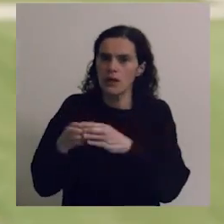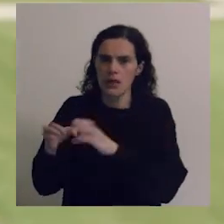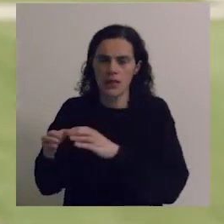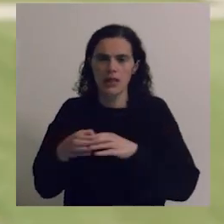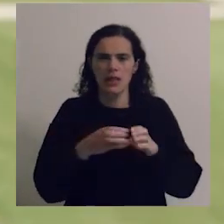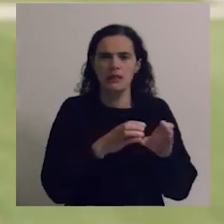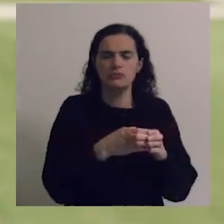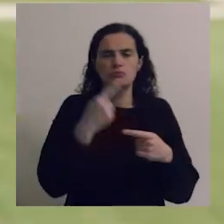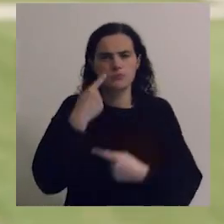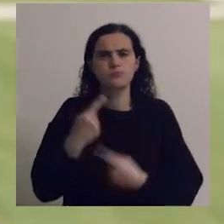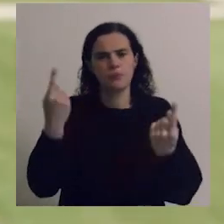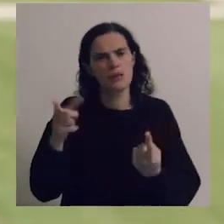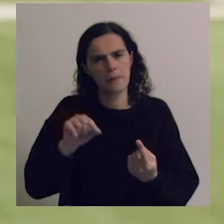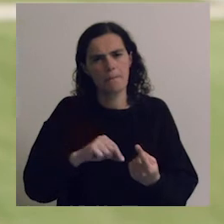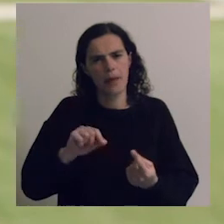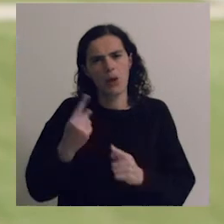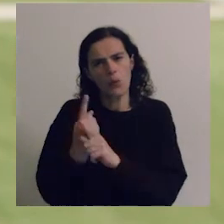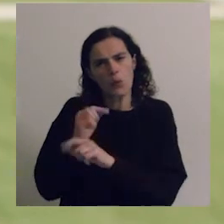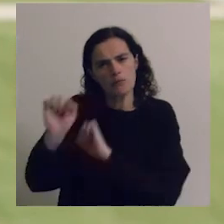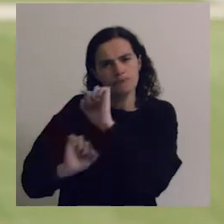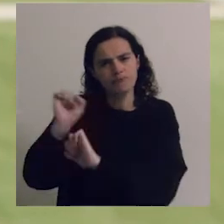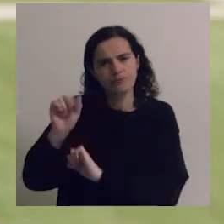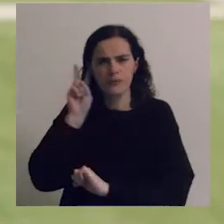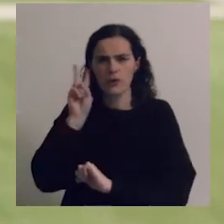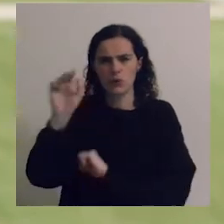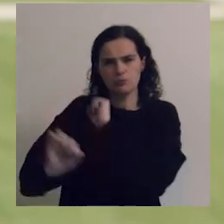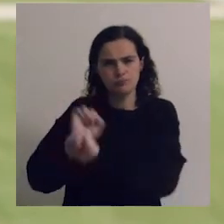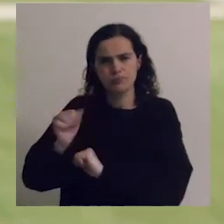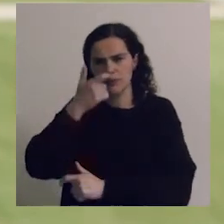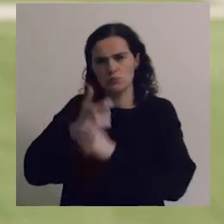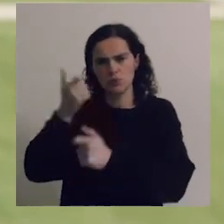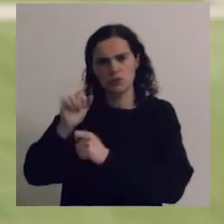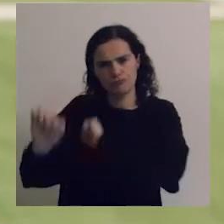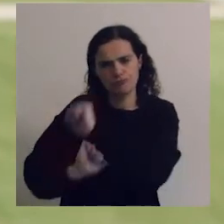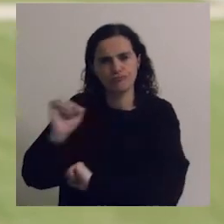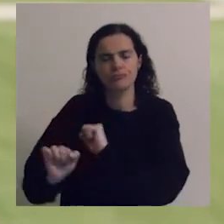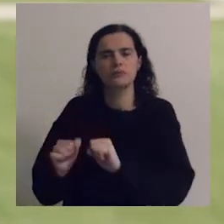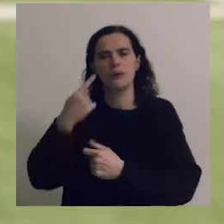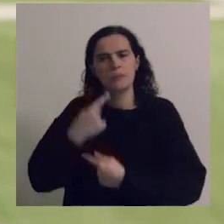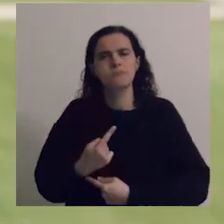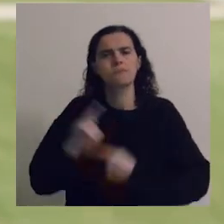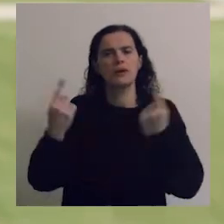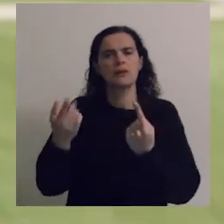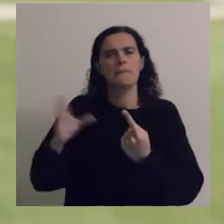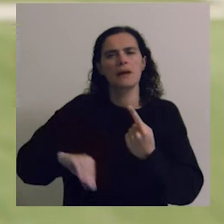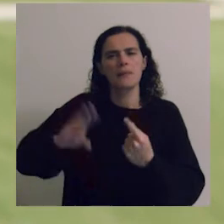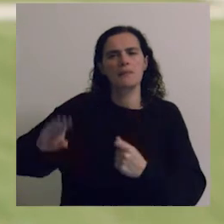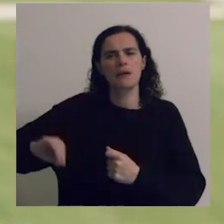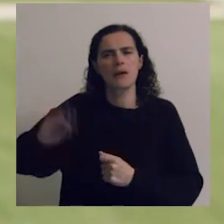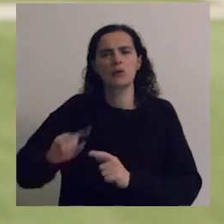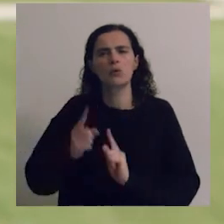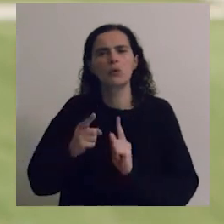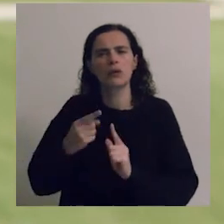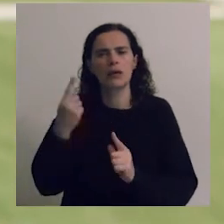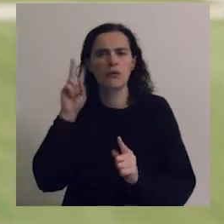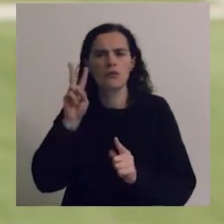as comunidades, que nos mostrem também o seu património, os seus valores, as suas gentes, digamos assim, e que nos mostrem ainda mais